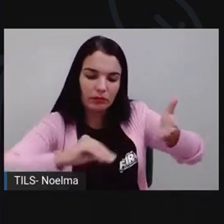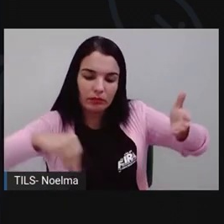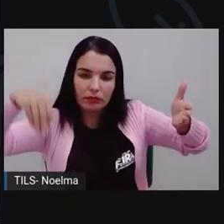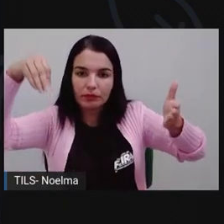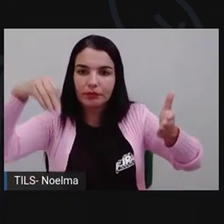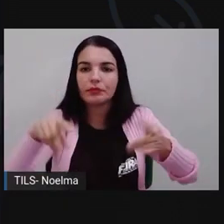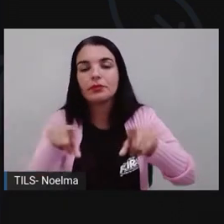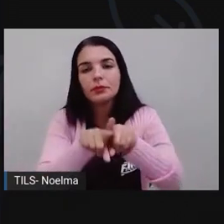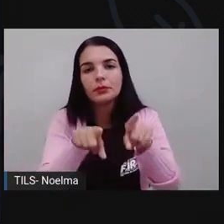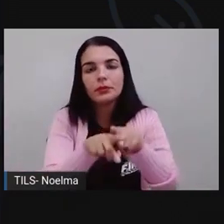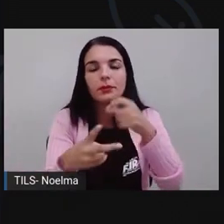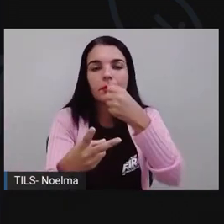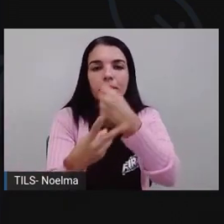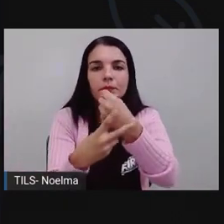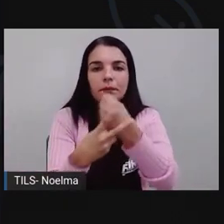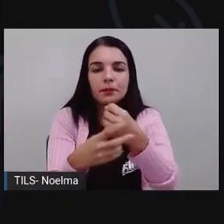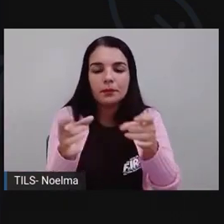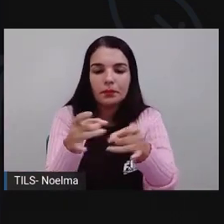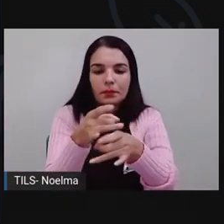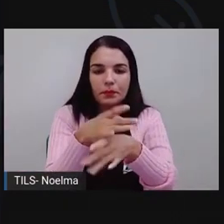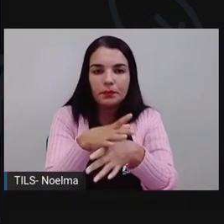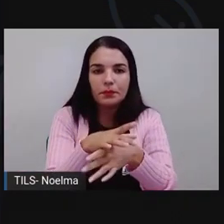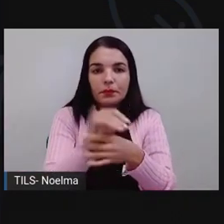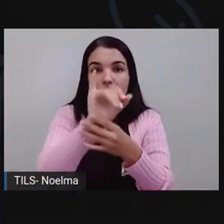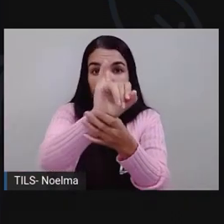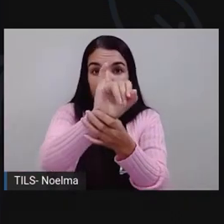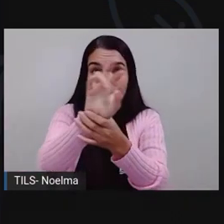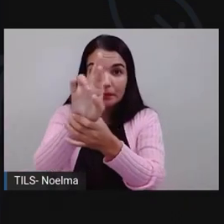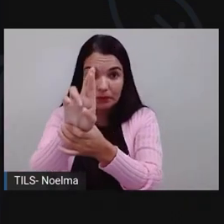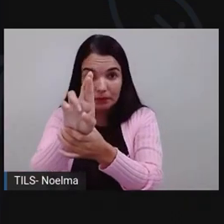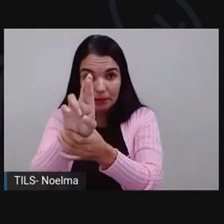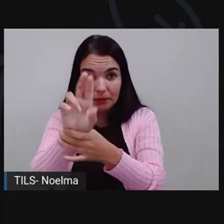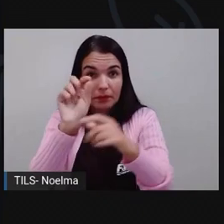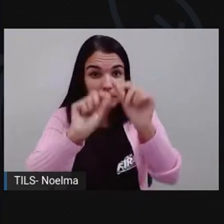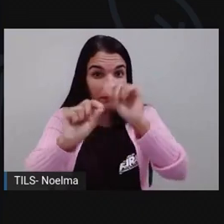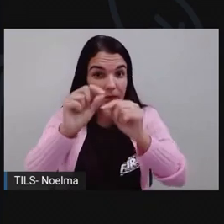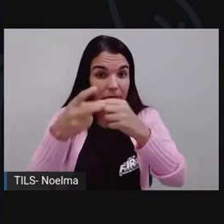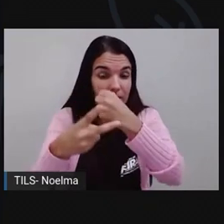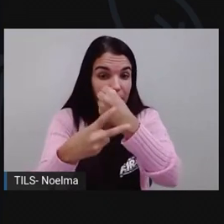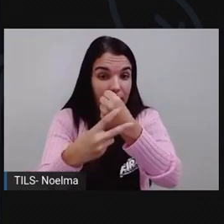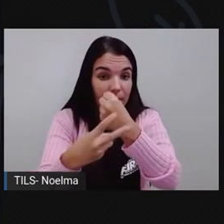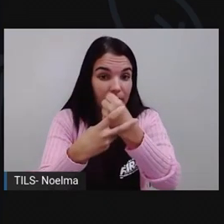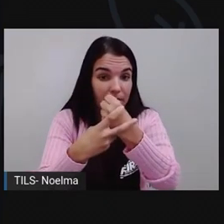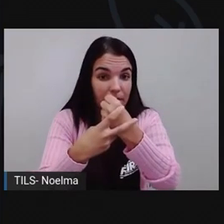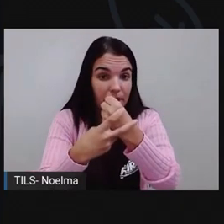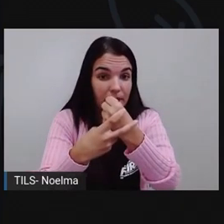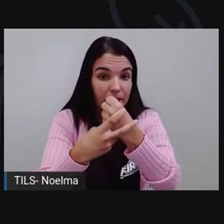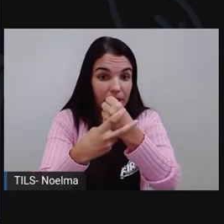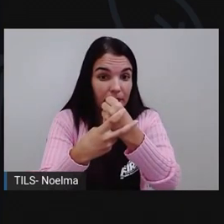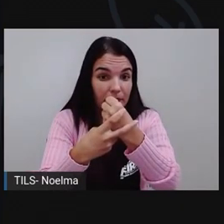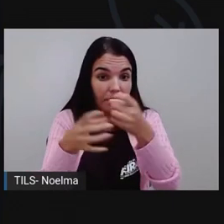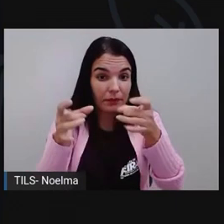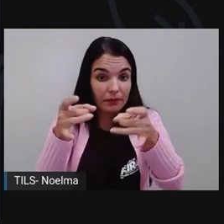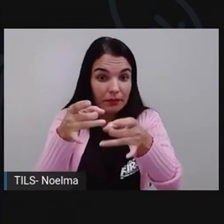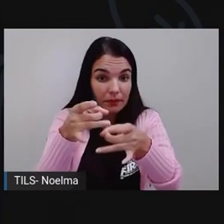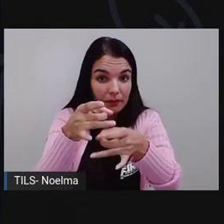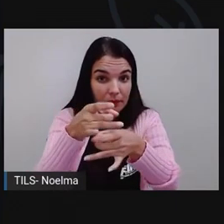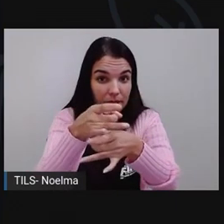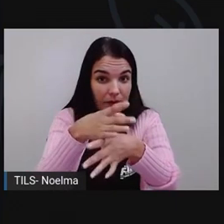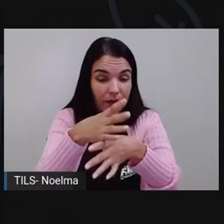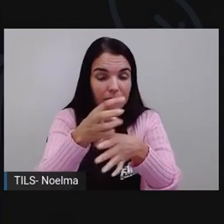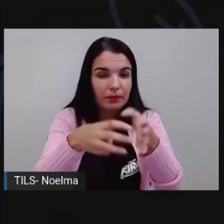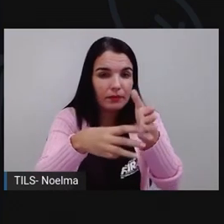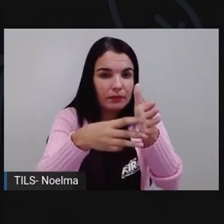os verbos terminados aí em IR, são verbos de